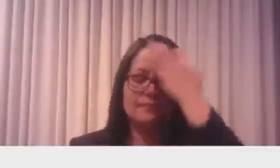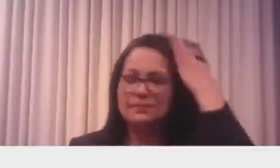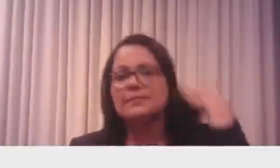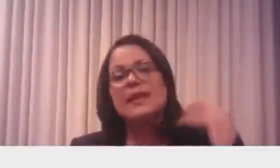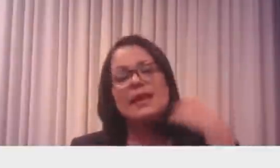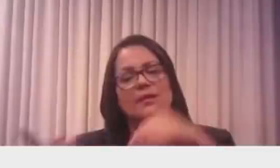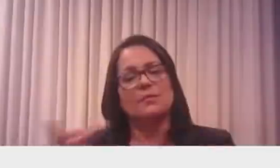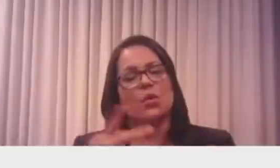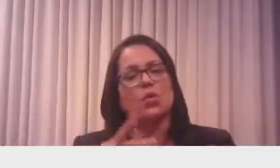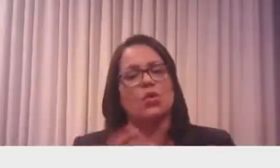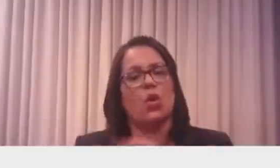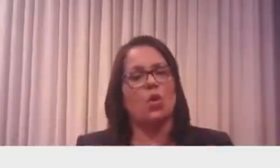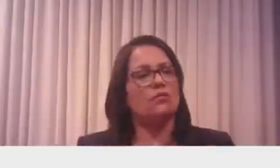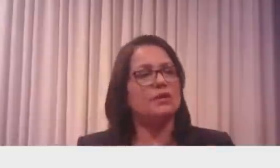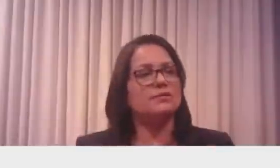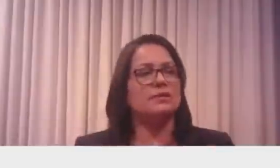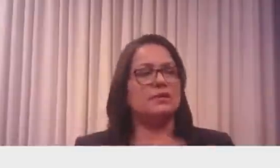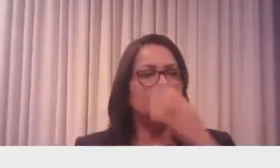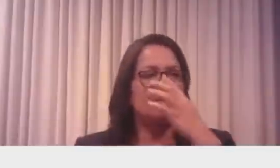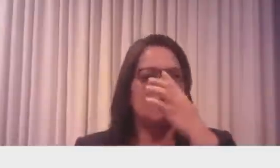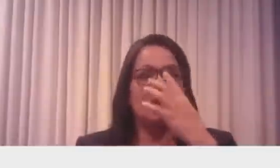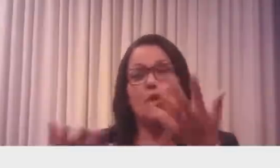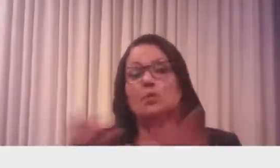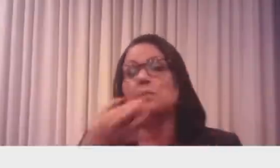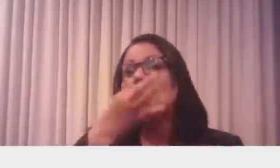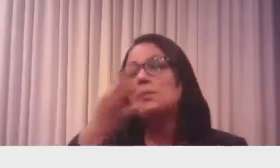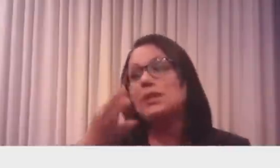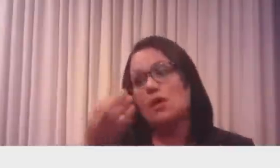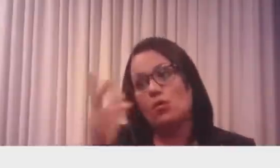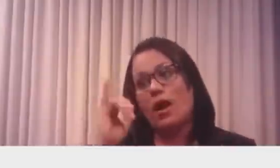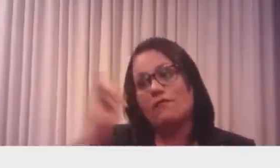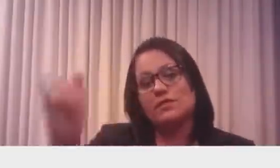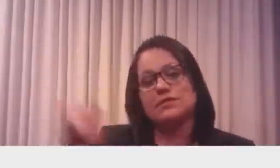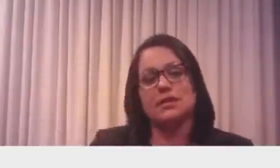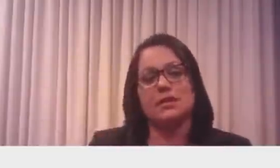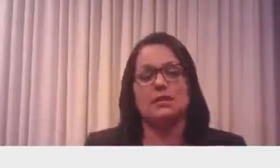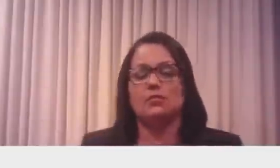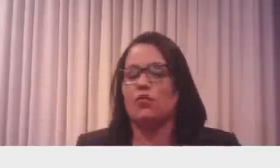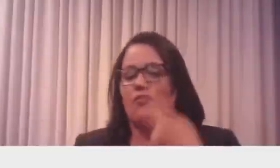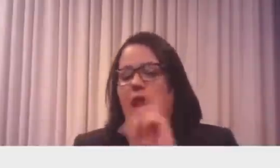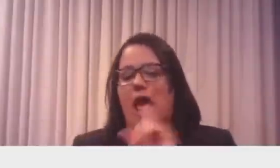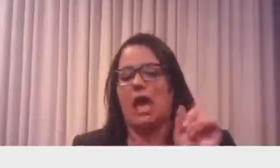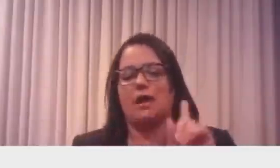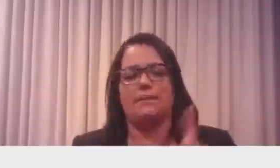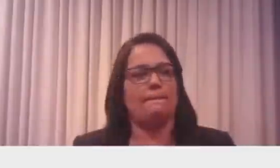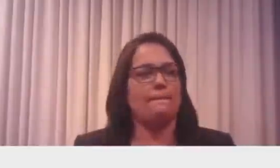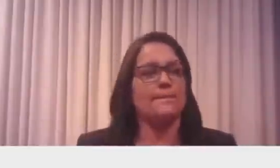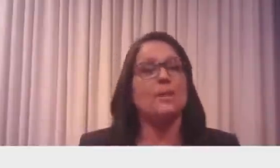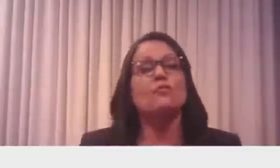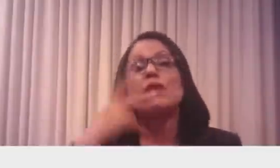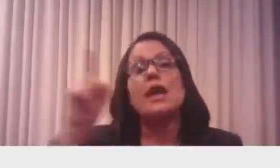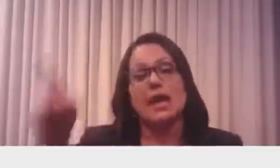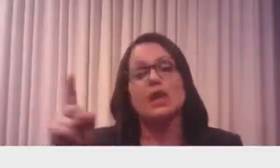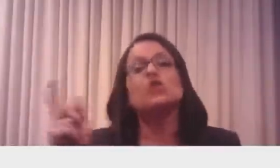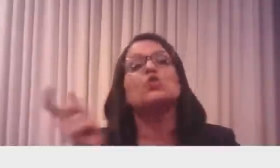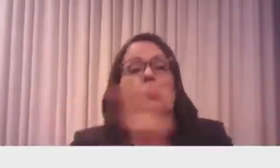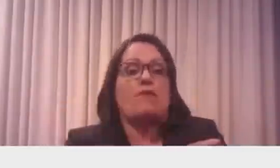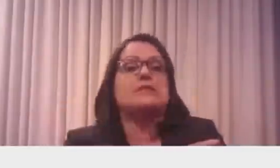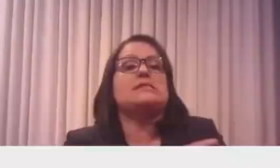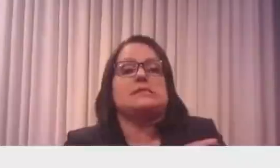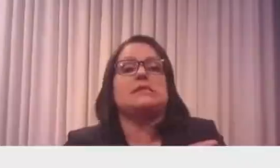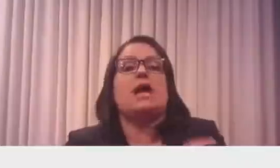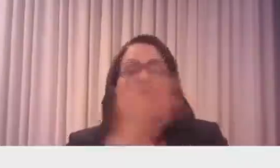conversar comigo, toma ou não toma. Dei minha opinião para ela. Não vou falar qual foi a minha opinião, vou falar o que ela fez. Ela tomou a vacina.